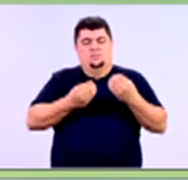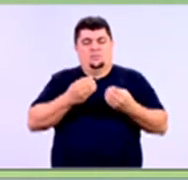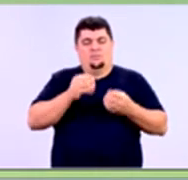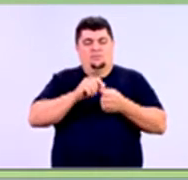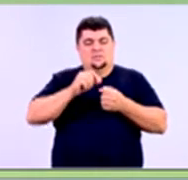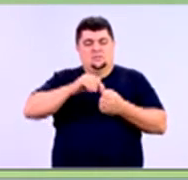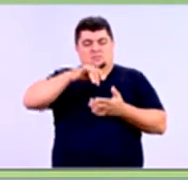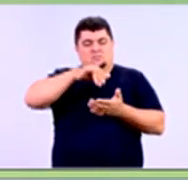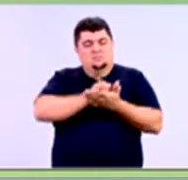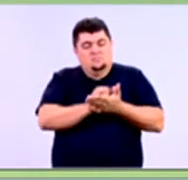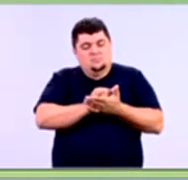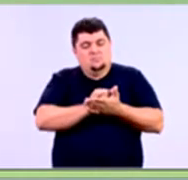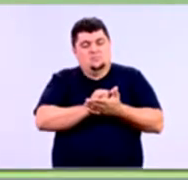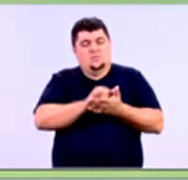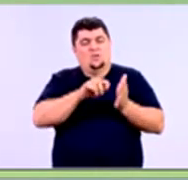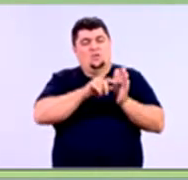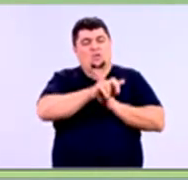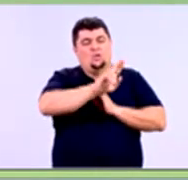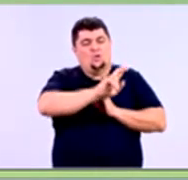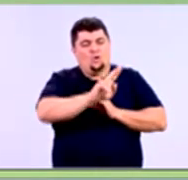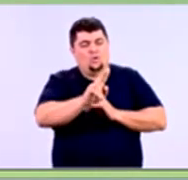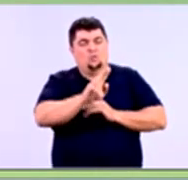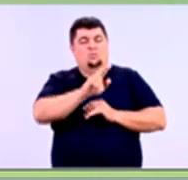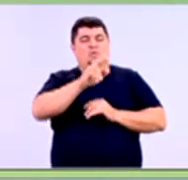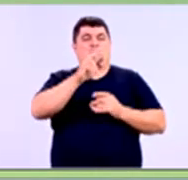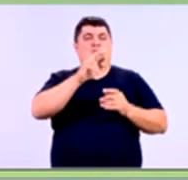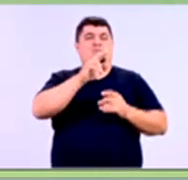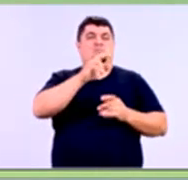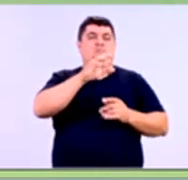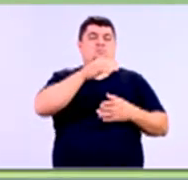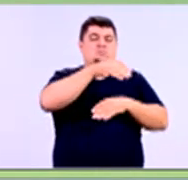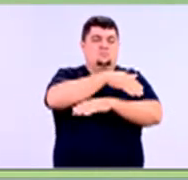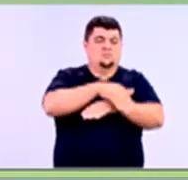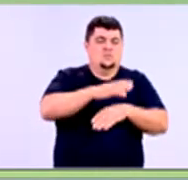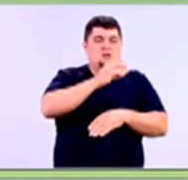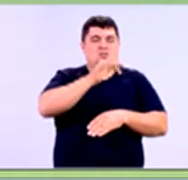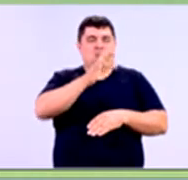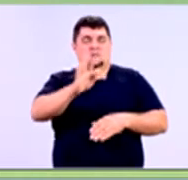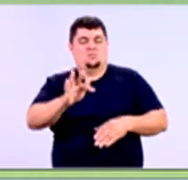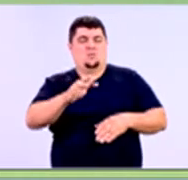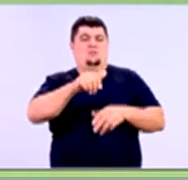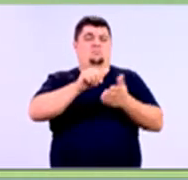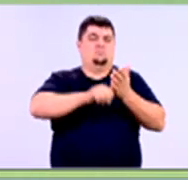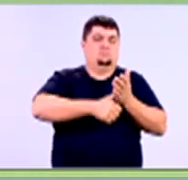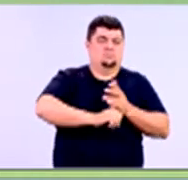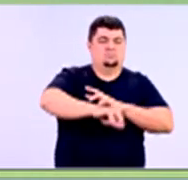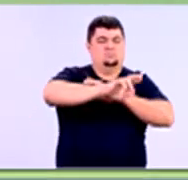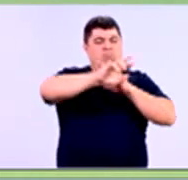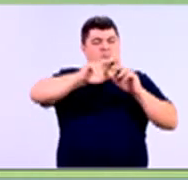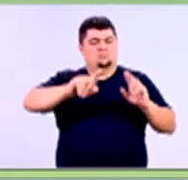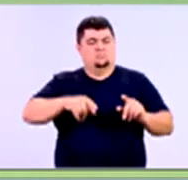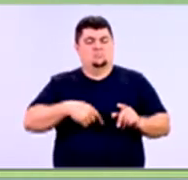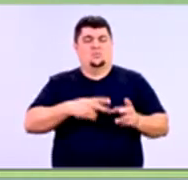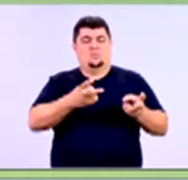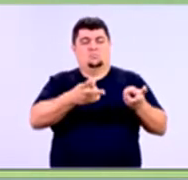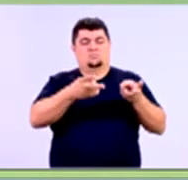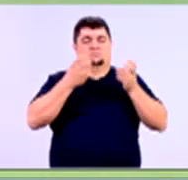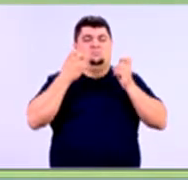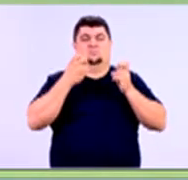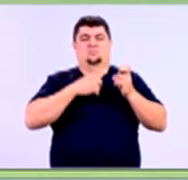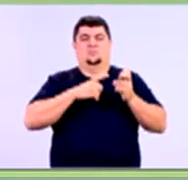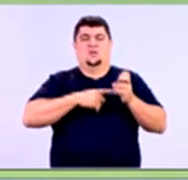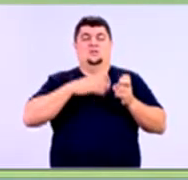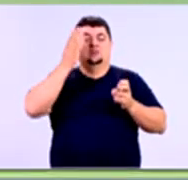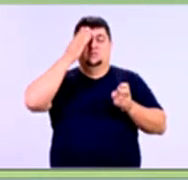Análise de cadastro como uma maneira de você olhar para o seu cliente e, assim, gerenciar o risco que esse